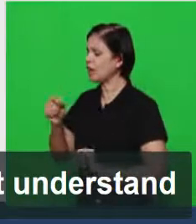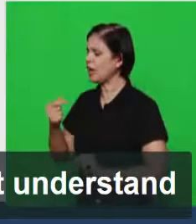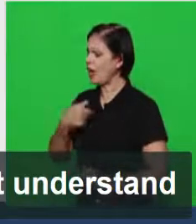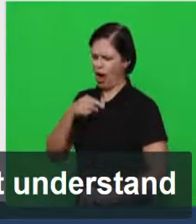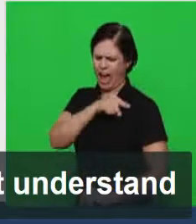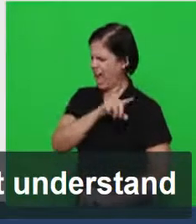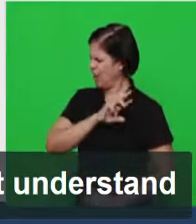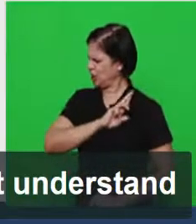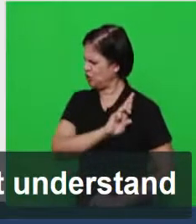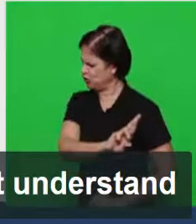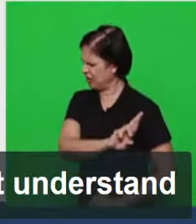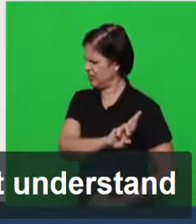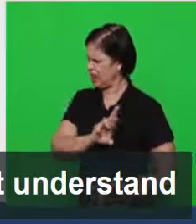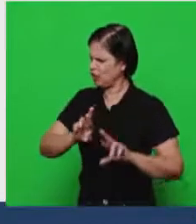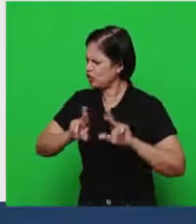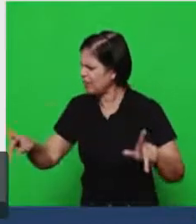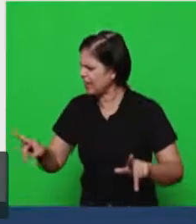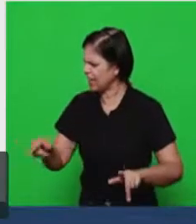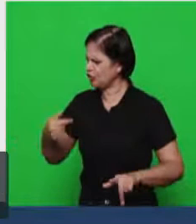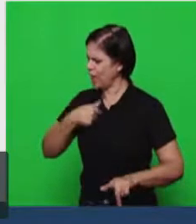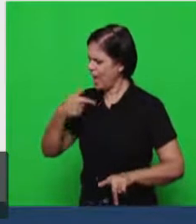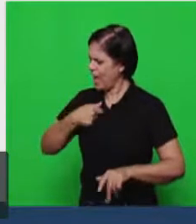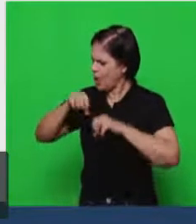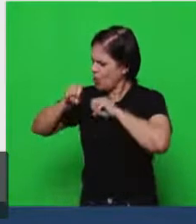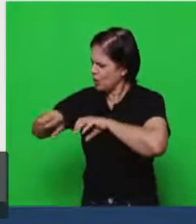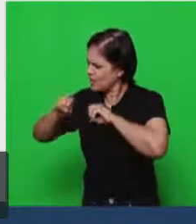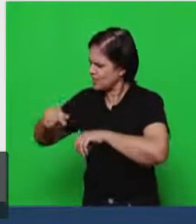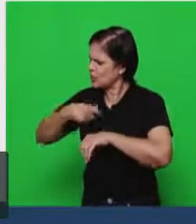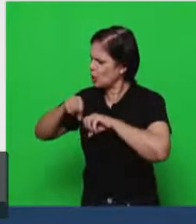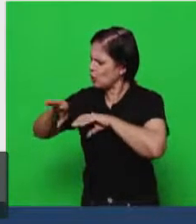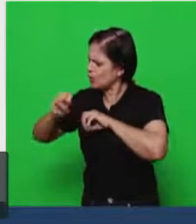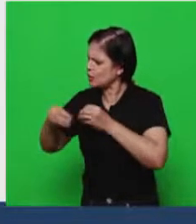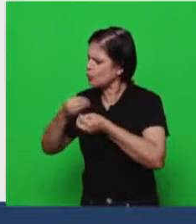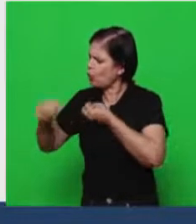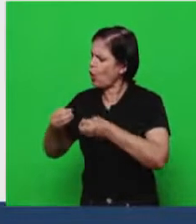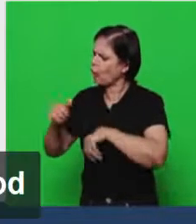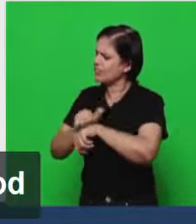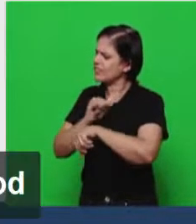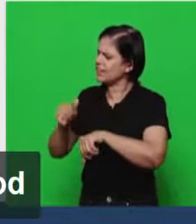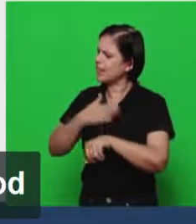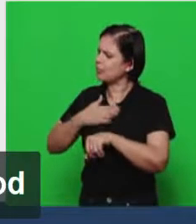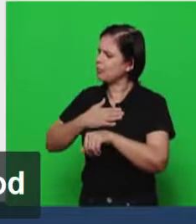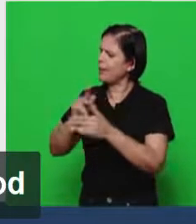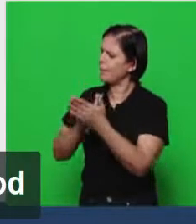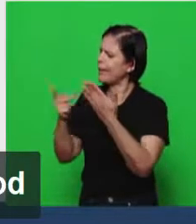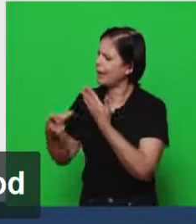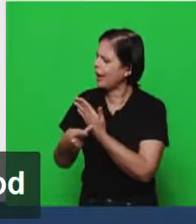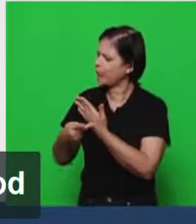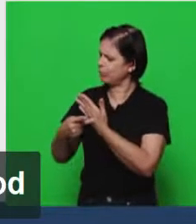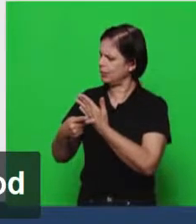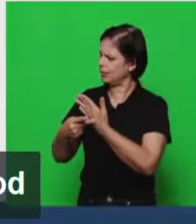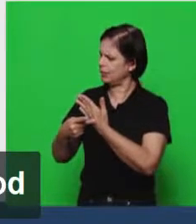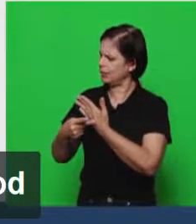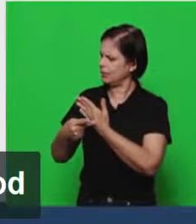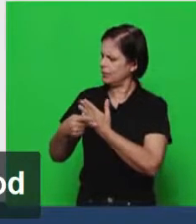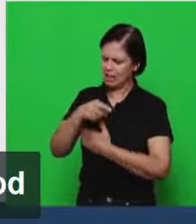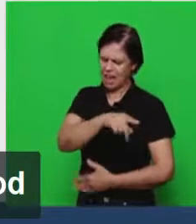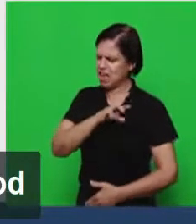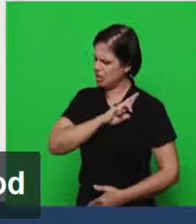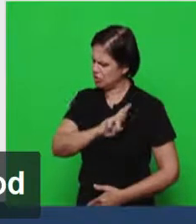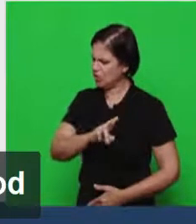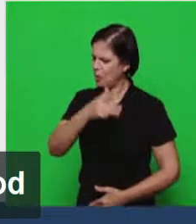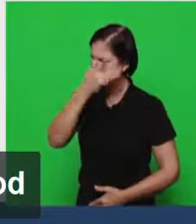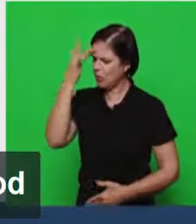religioso não vai entender que eu estou falando por parábola e religião todo mundo